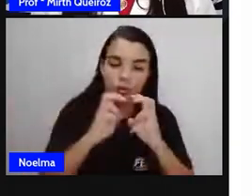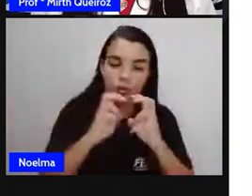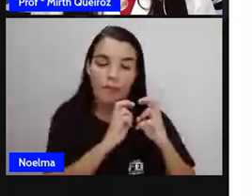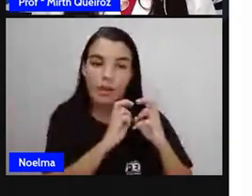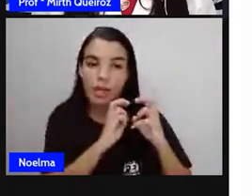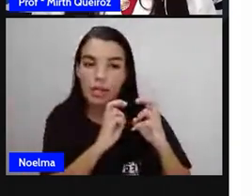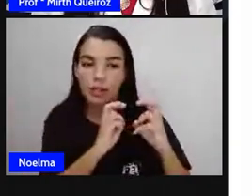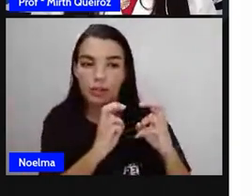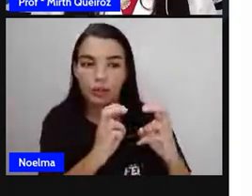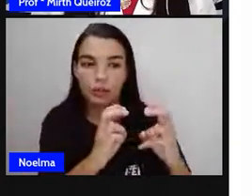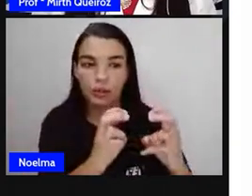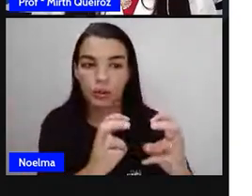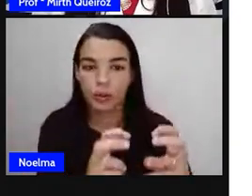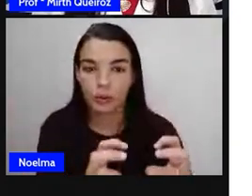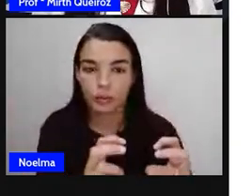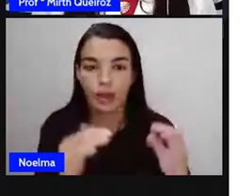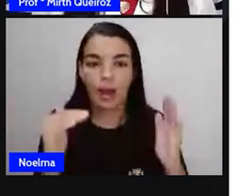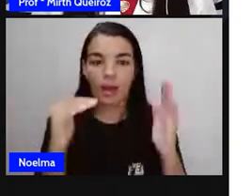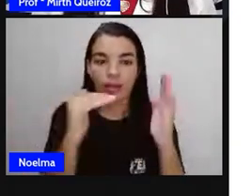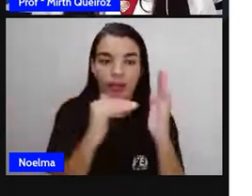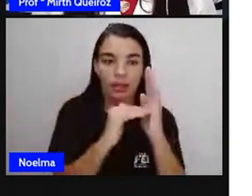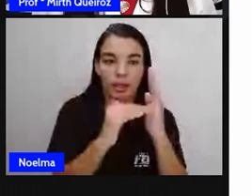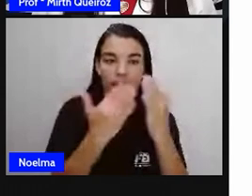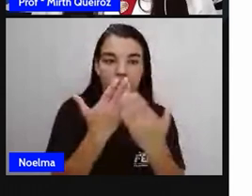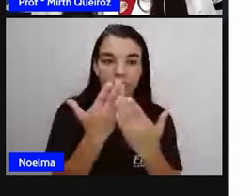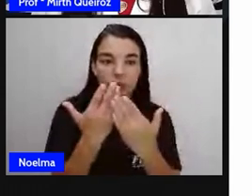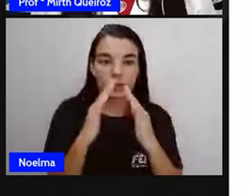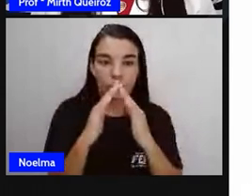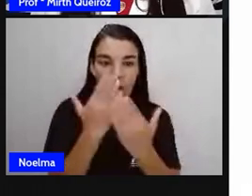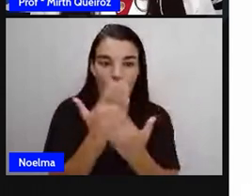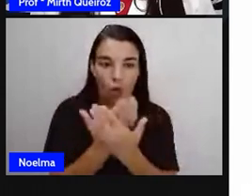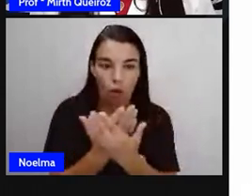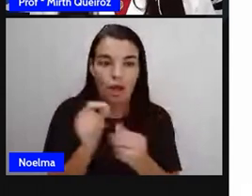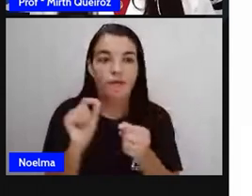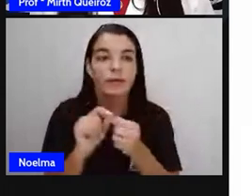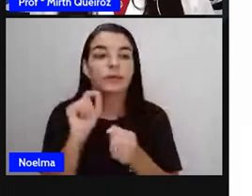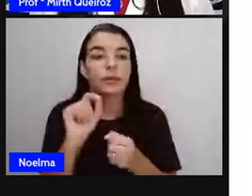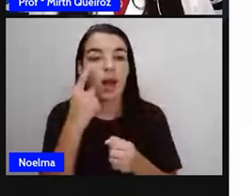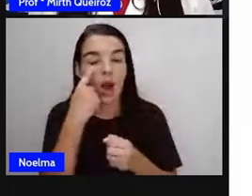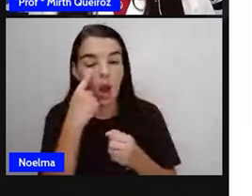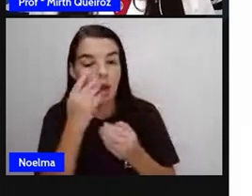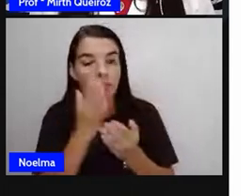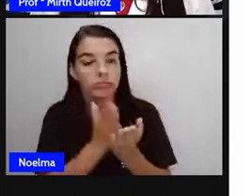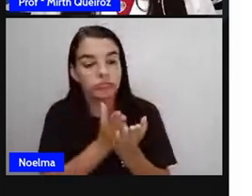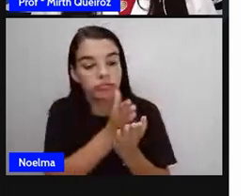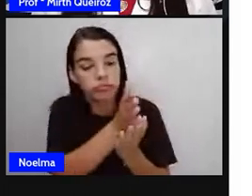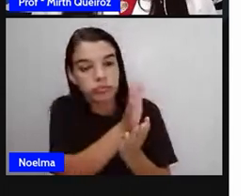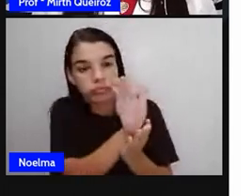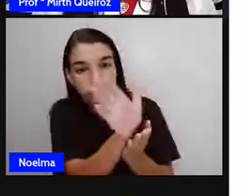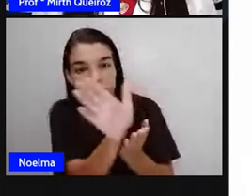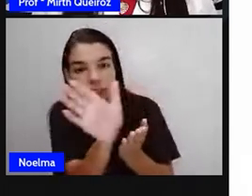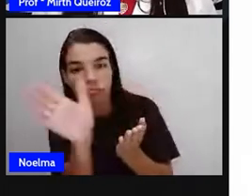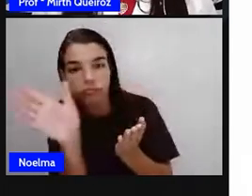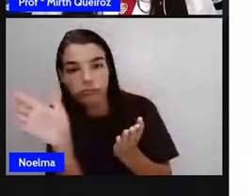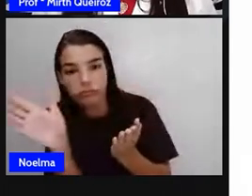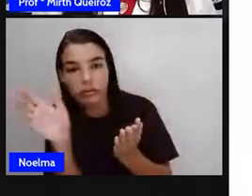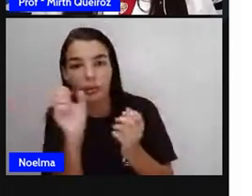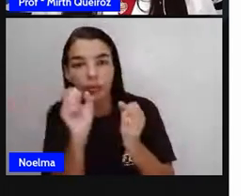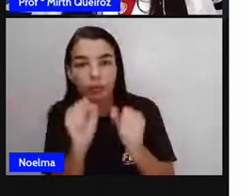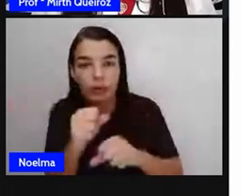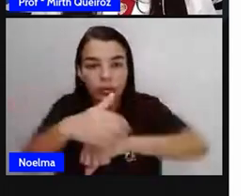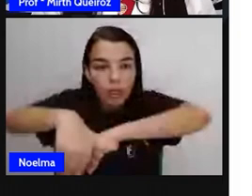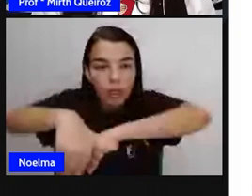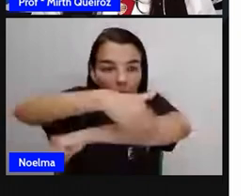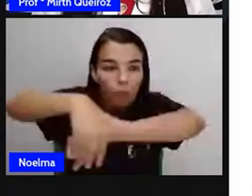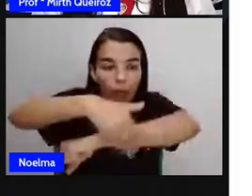Nós podemos aí atravessar a Rua das Oliveiras até chegar à Rua do Tomate